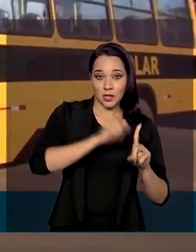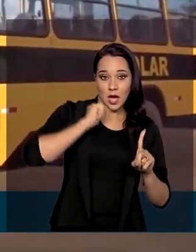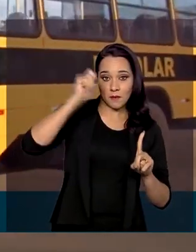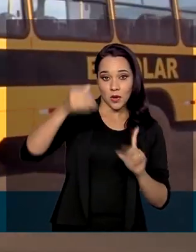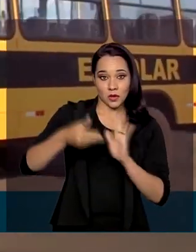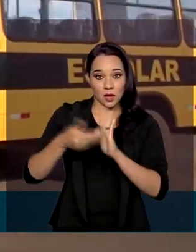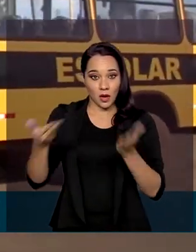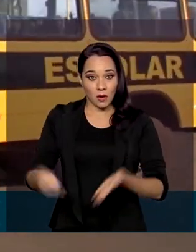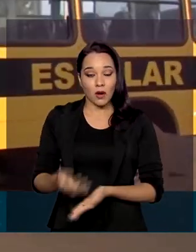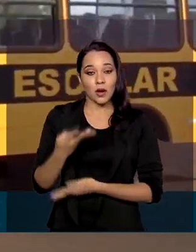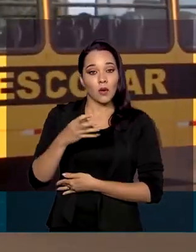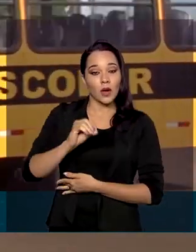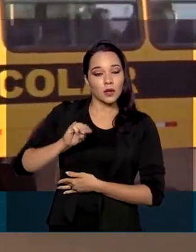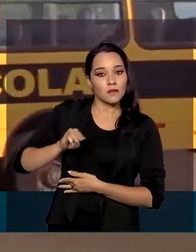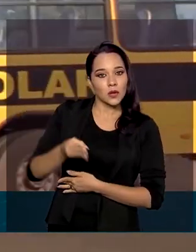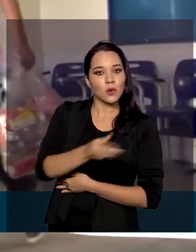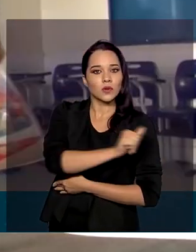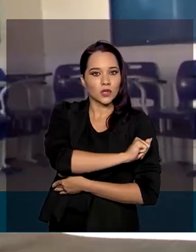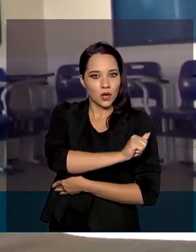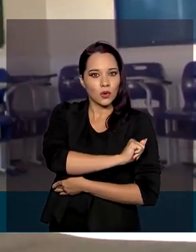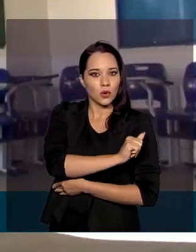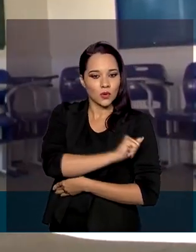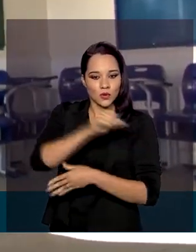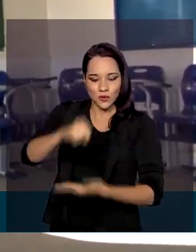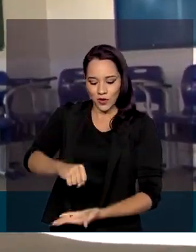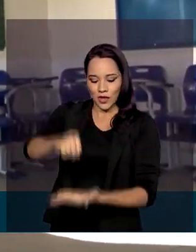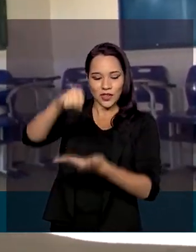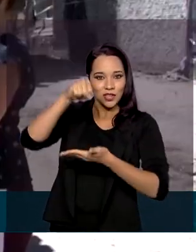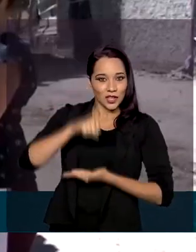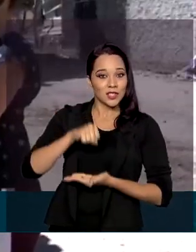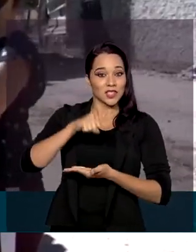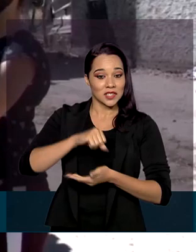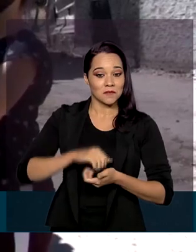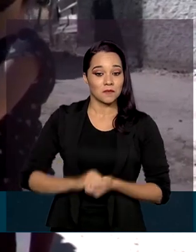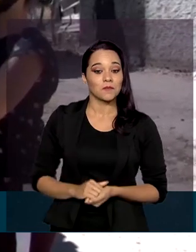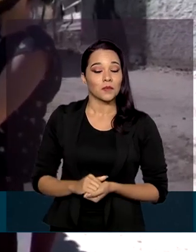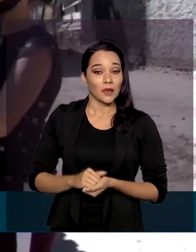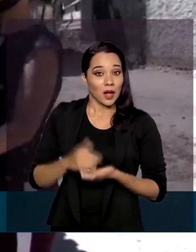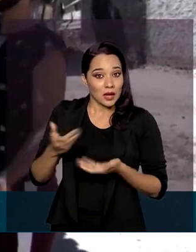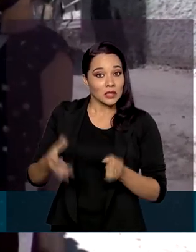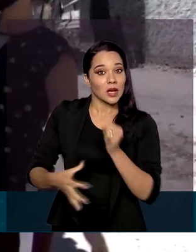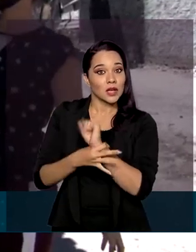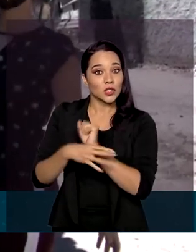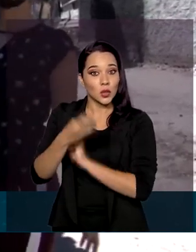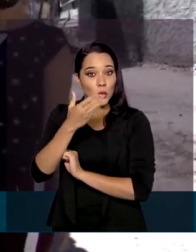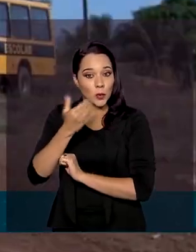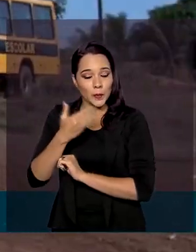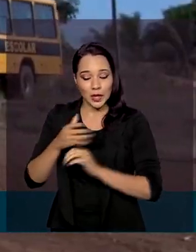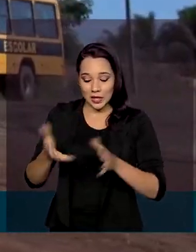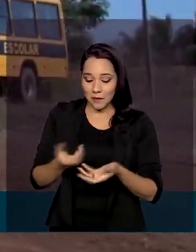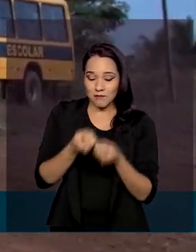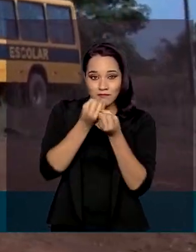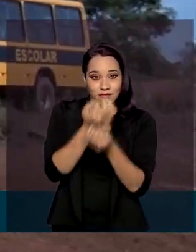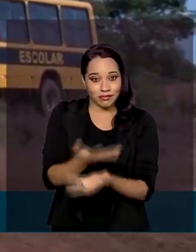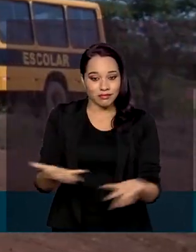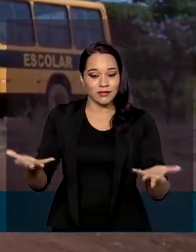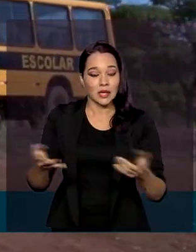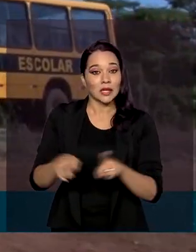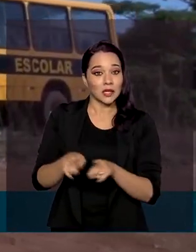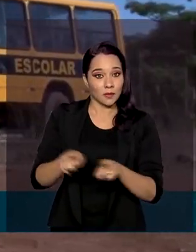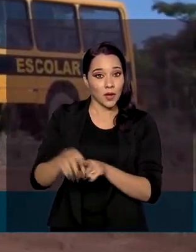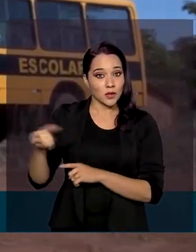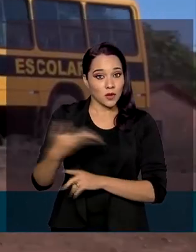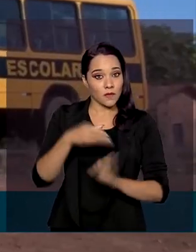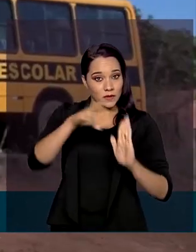agora, 40 milhões de alunos receberam os kits. Além de garantir comida na mesa, as novas